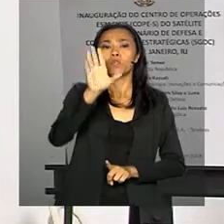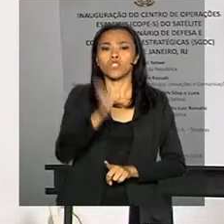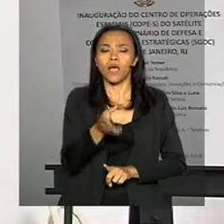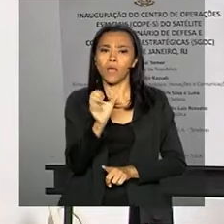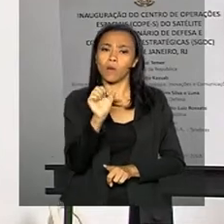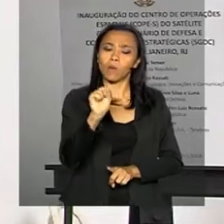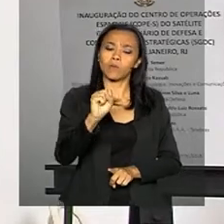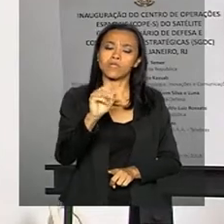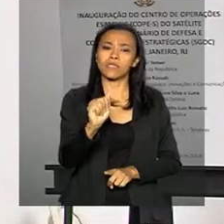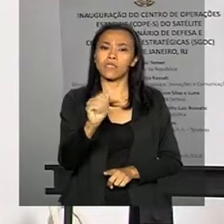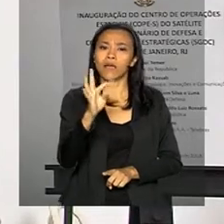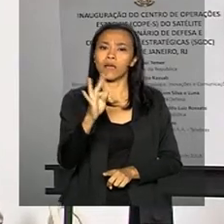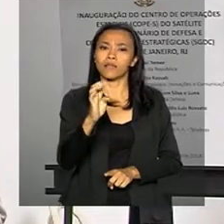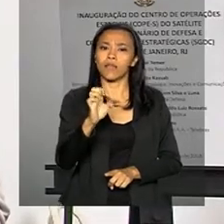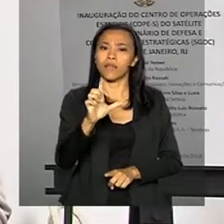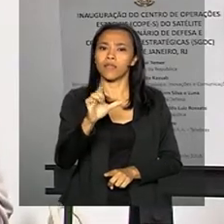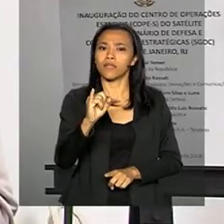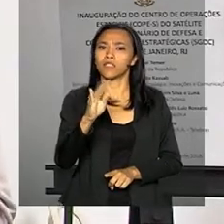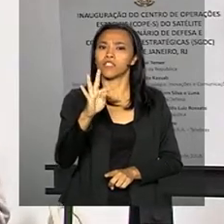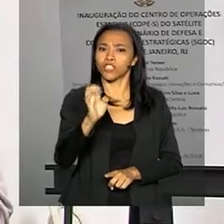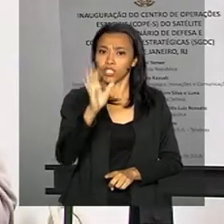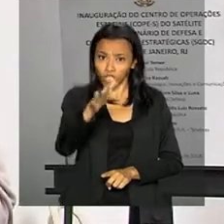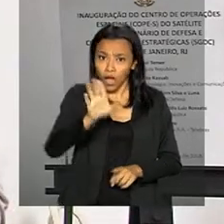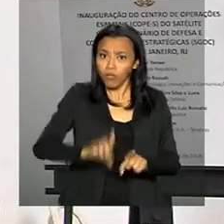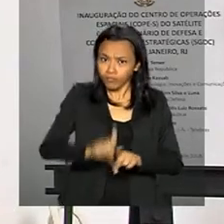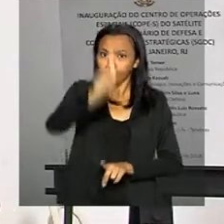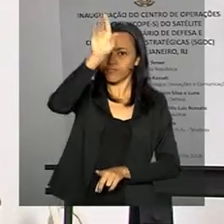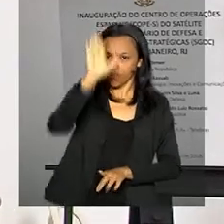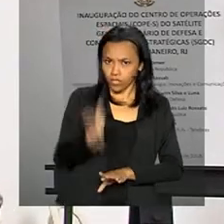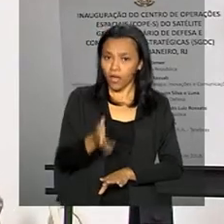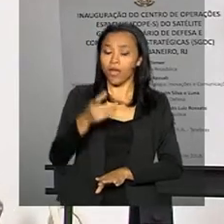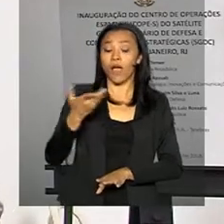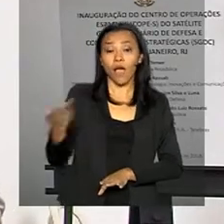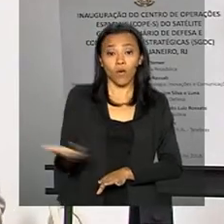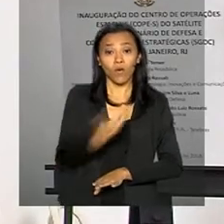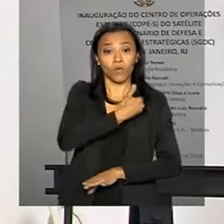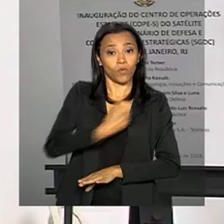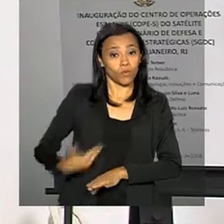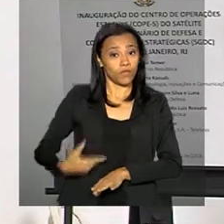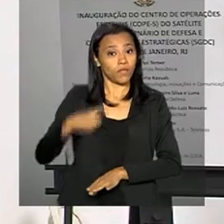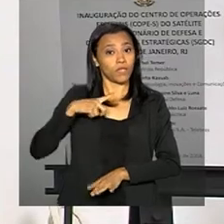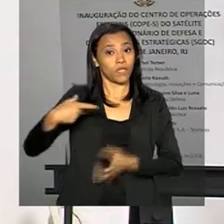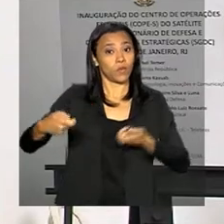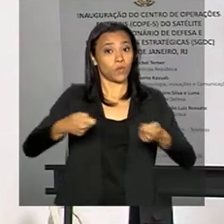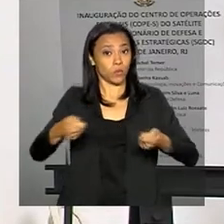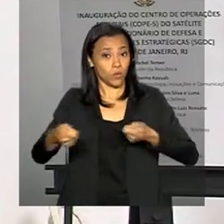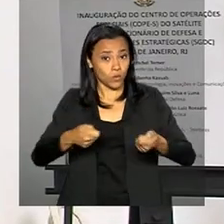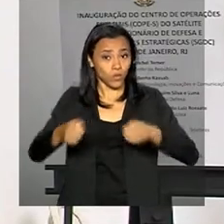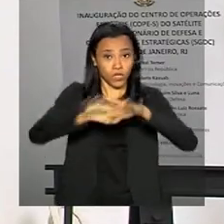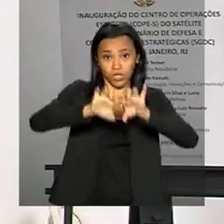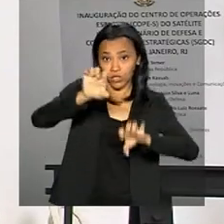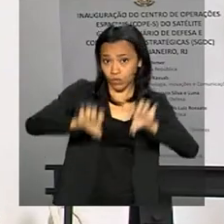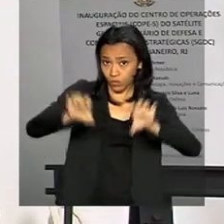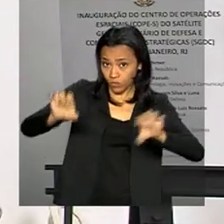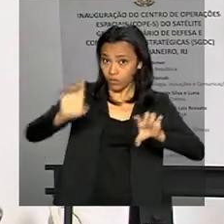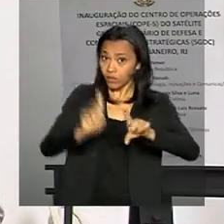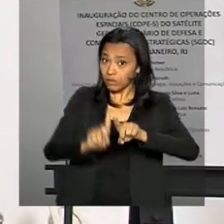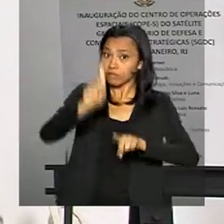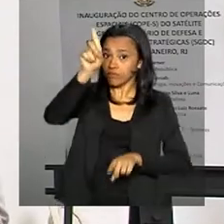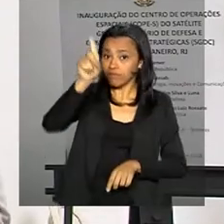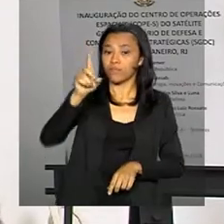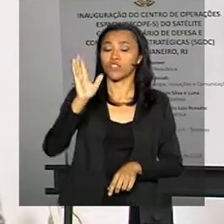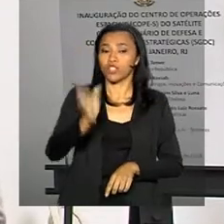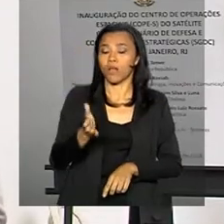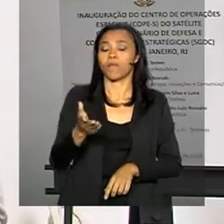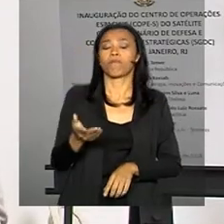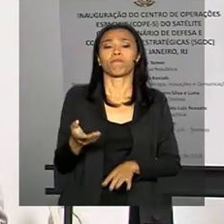2017, o Estado agora vai ter o controle sobre a infraestrutura do satélite geoestacionário.